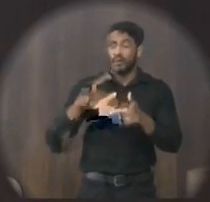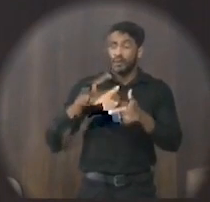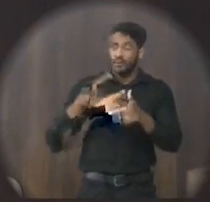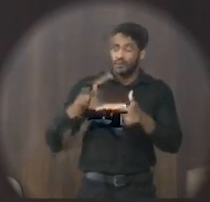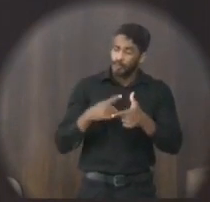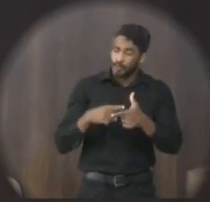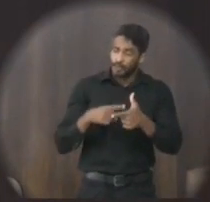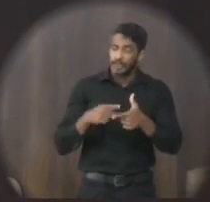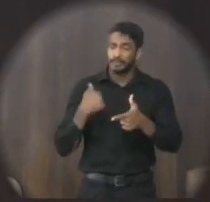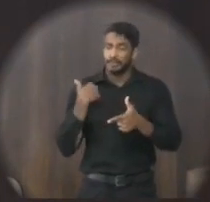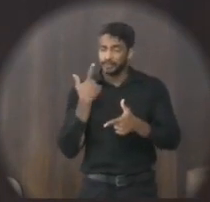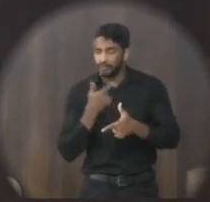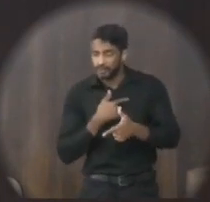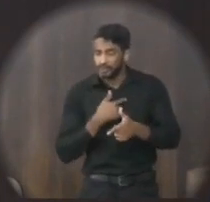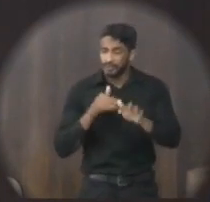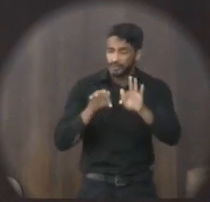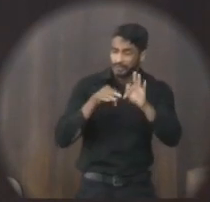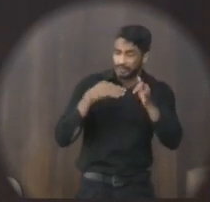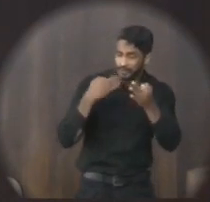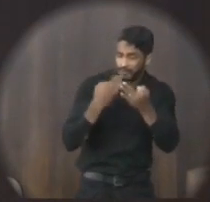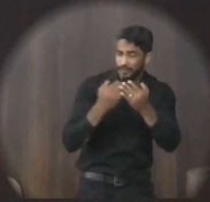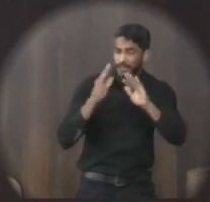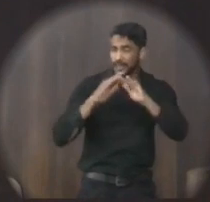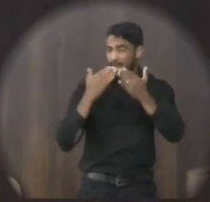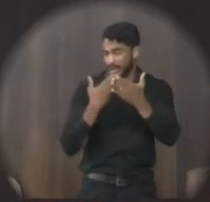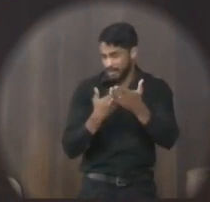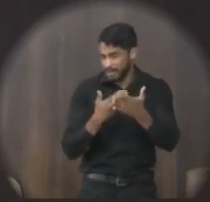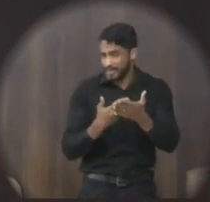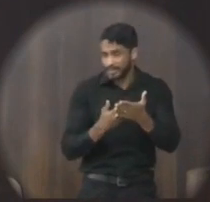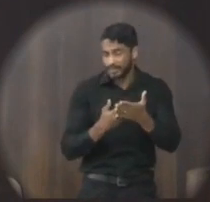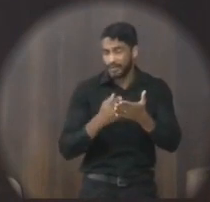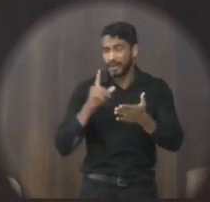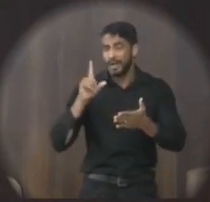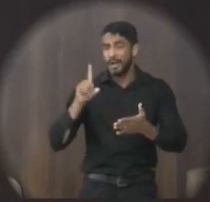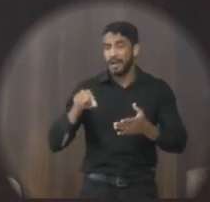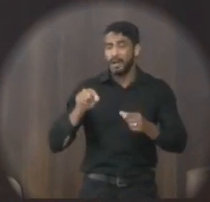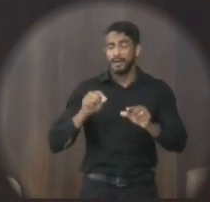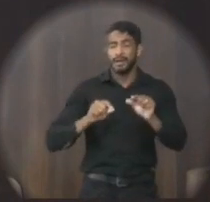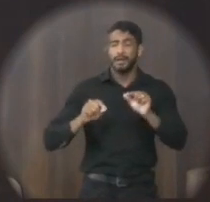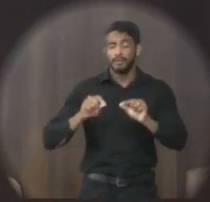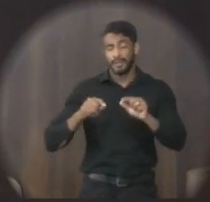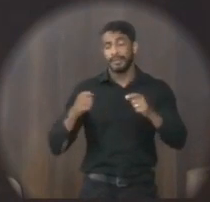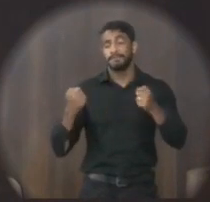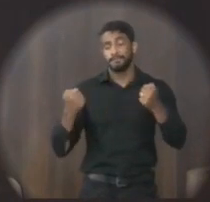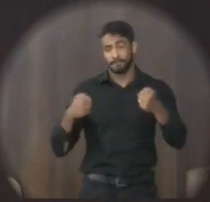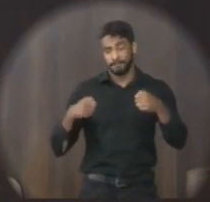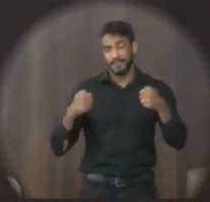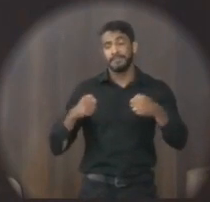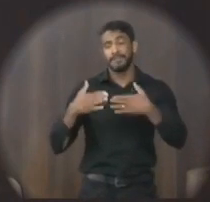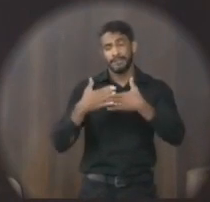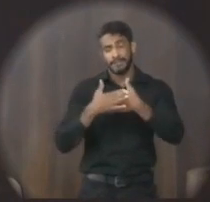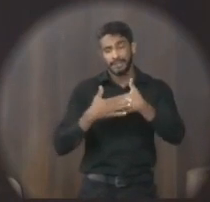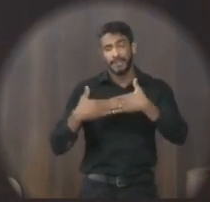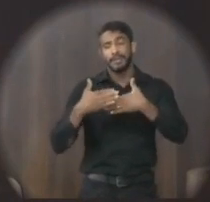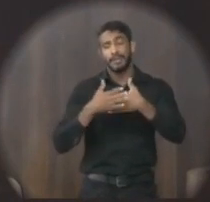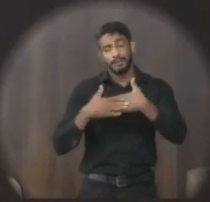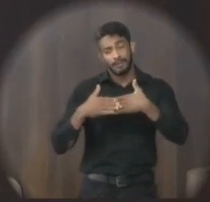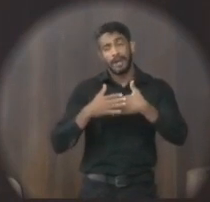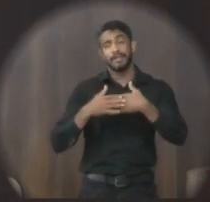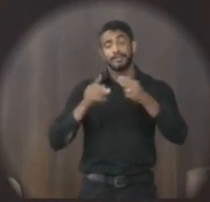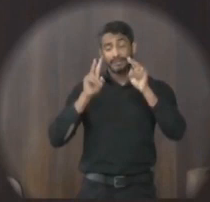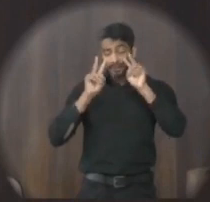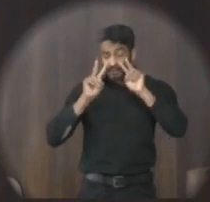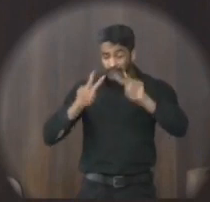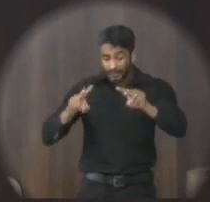a situação de todas as famílias aqui da creche, é uma situação que merece um carinho, merece uma análise